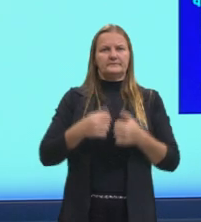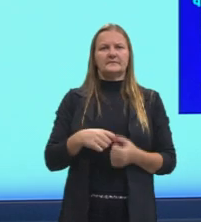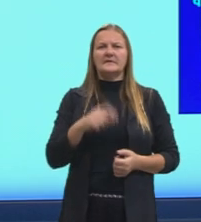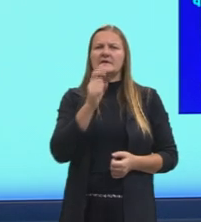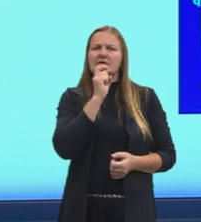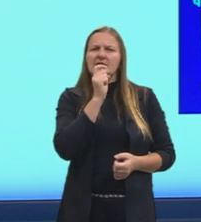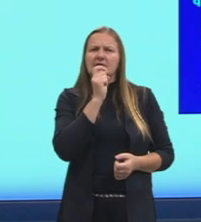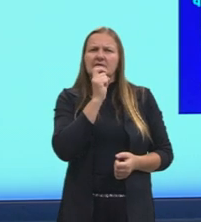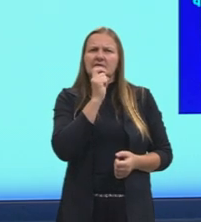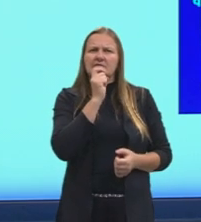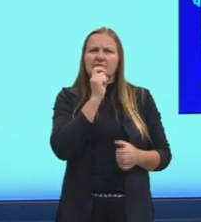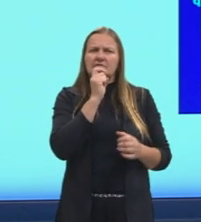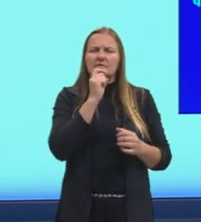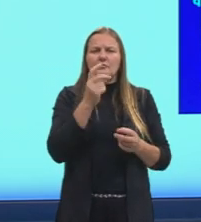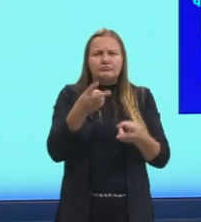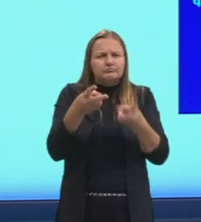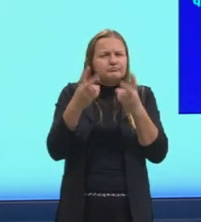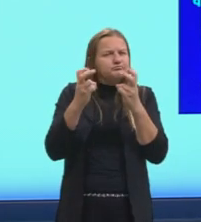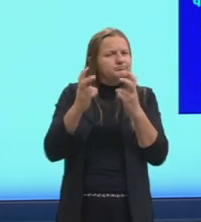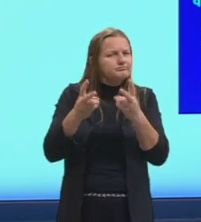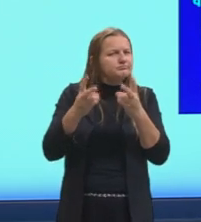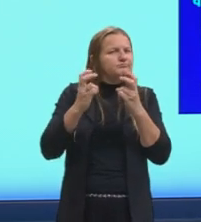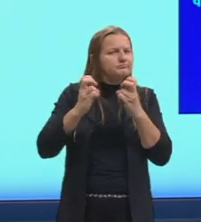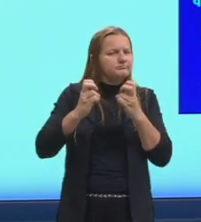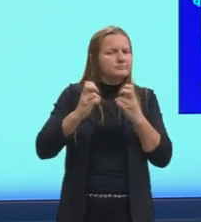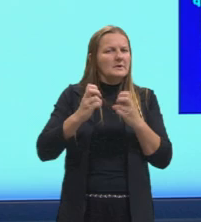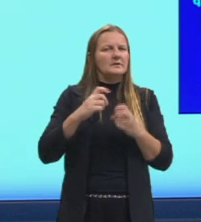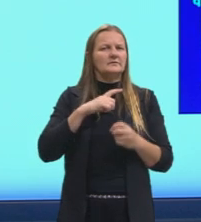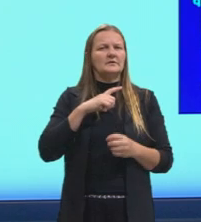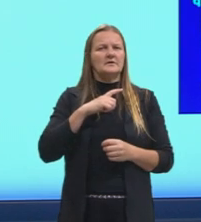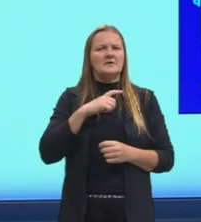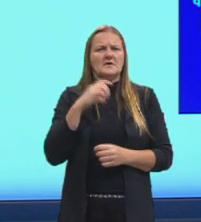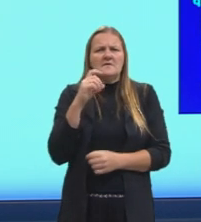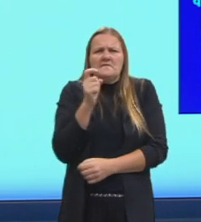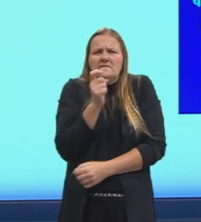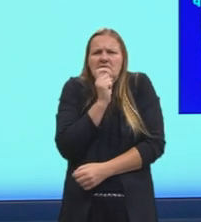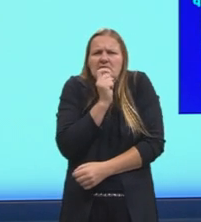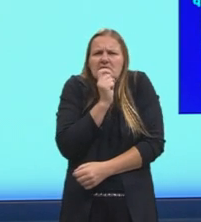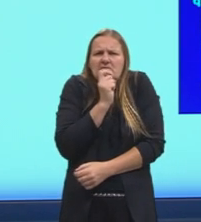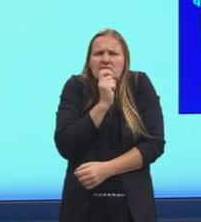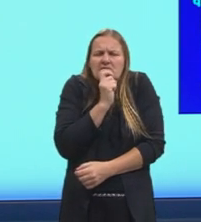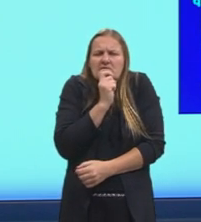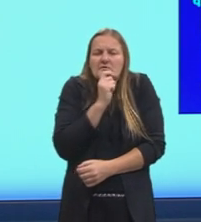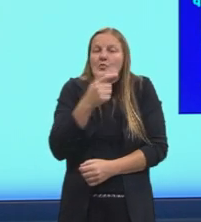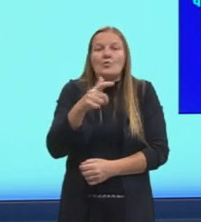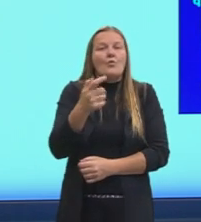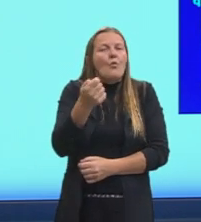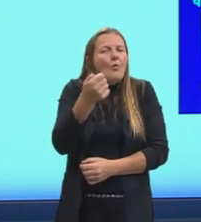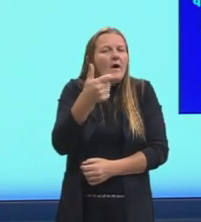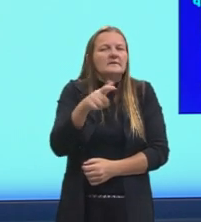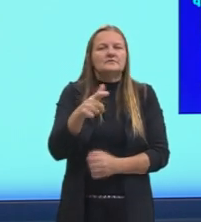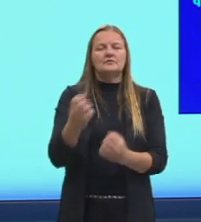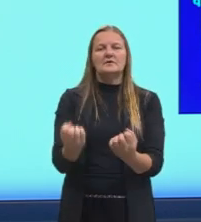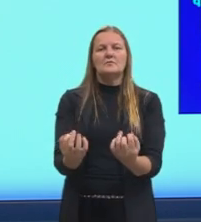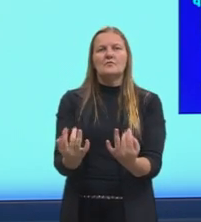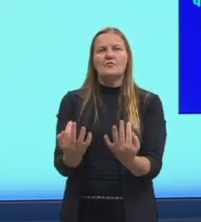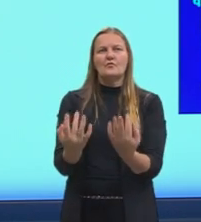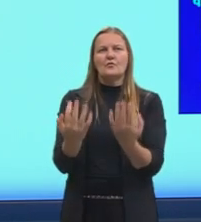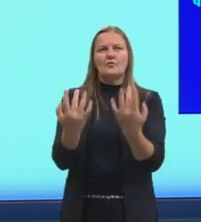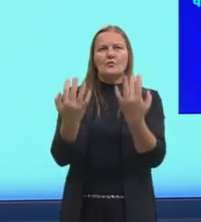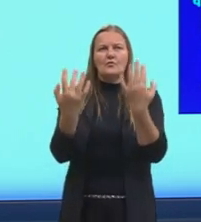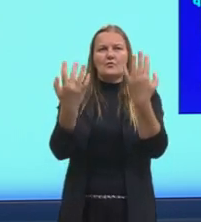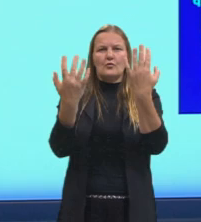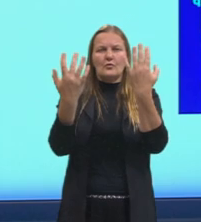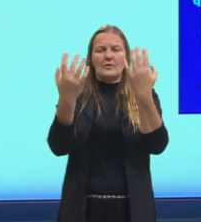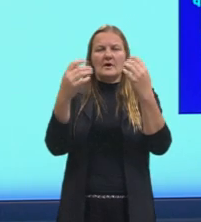mais evidente, né, vai ter muito mais condição. Se aqui tá mais frio, então vai ter menos vapor d'água, se tiver menos vapor d'água, eu vou ter